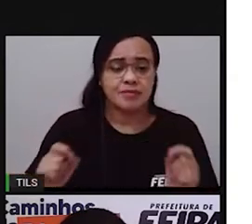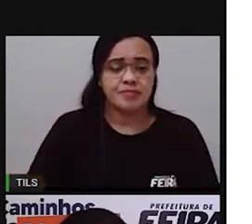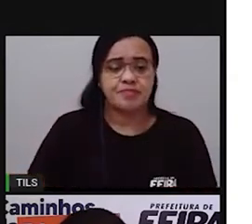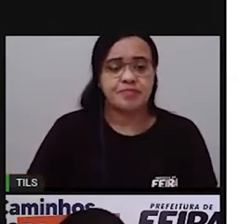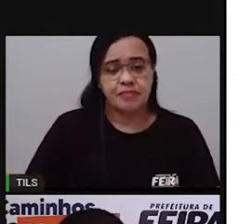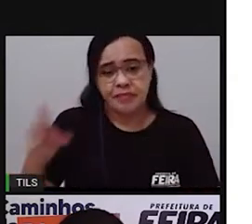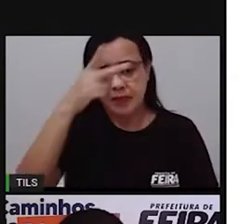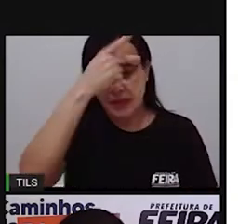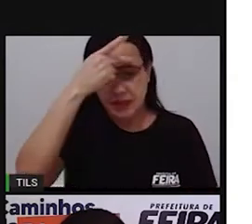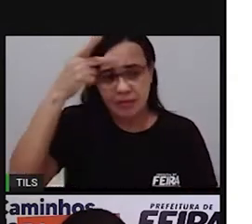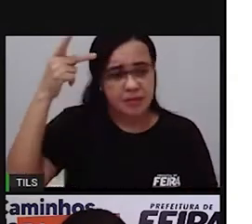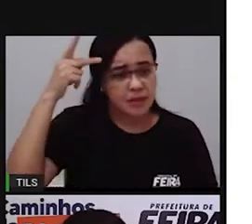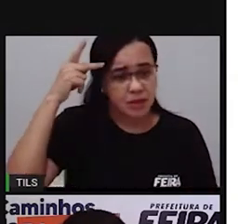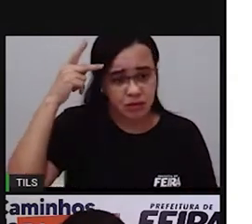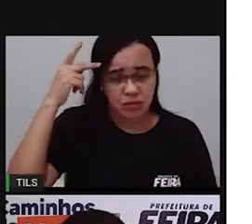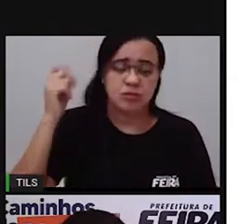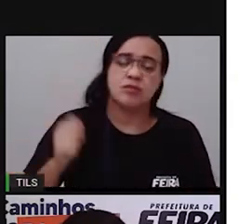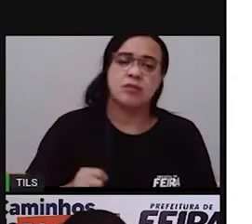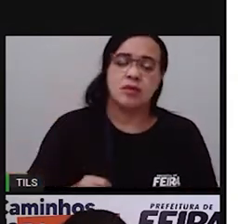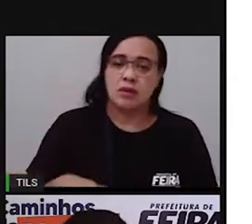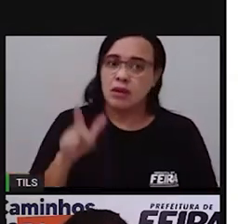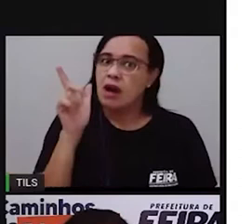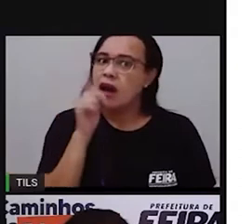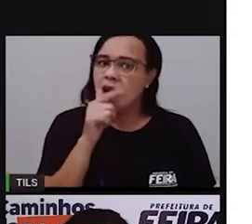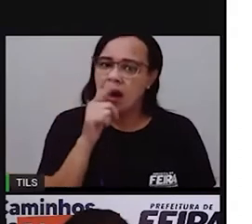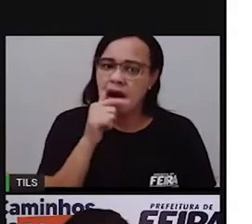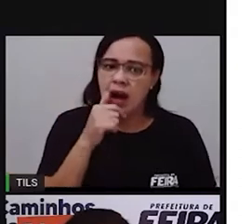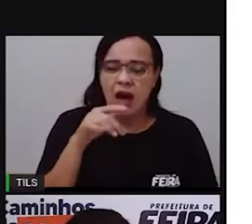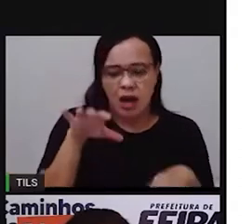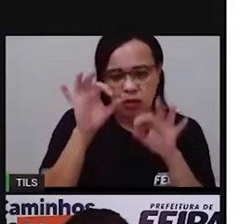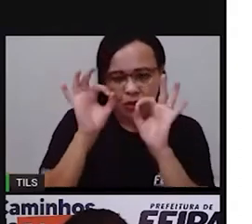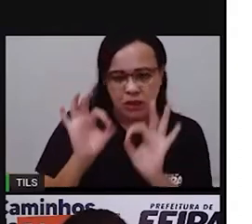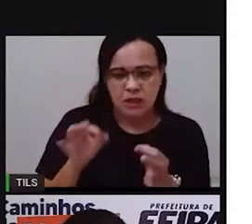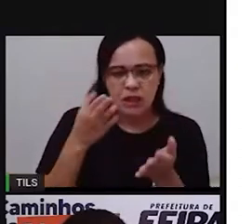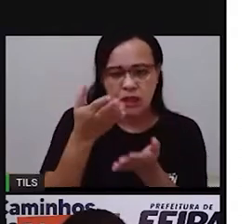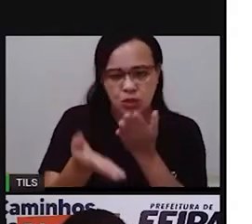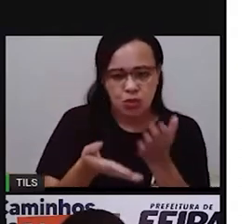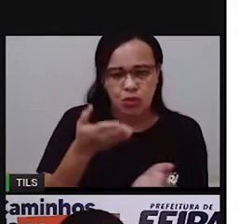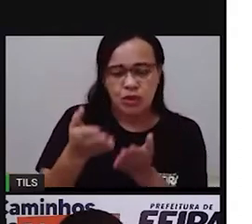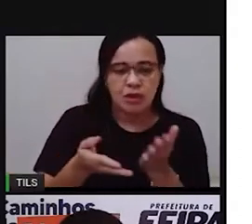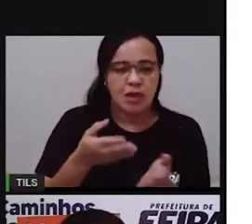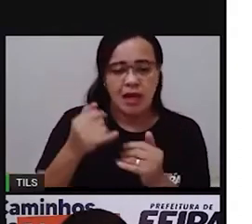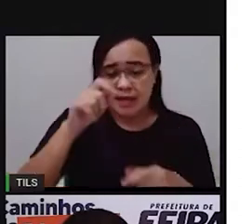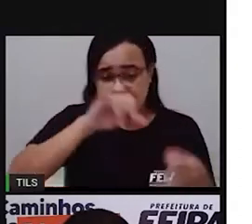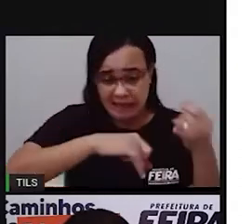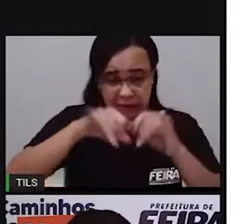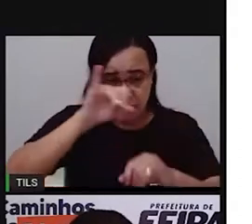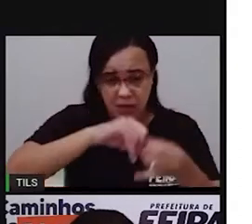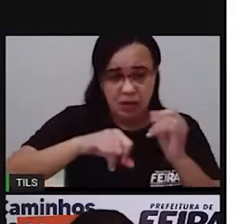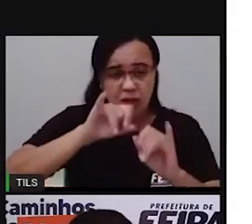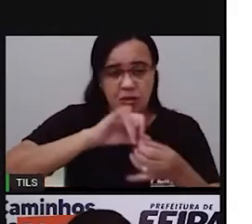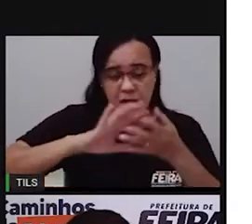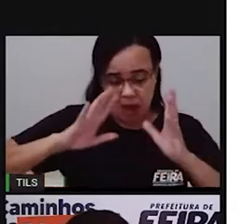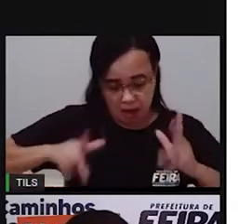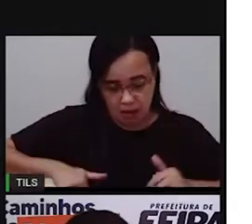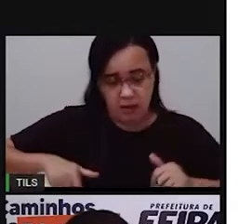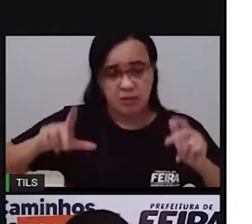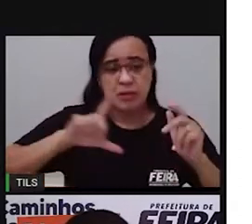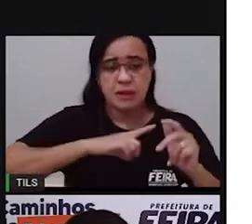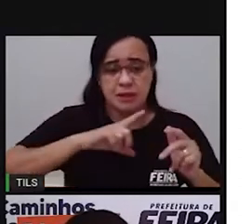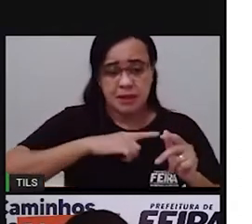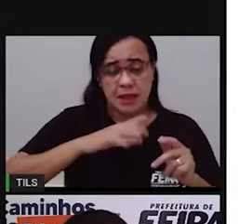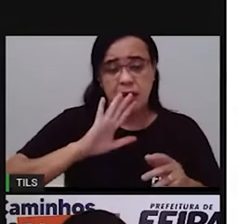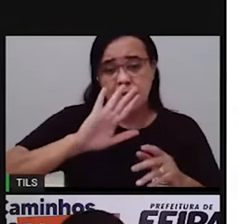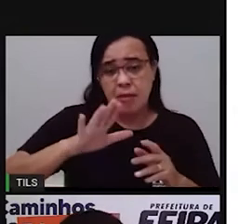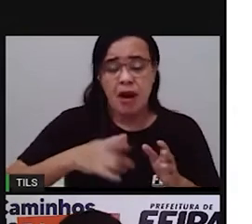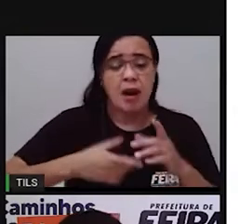Pessoas têm acesso à água tratada e aí elas recebem uma conta de água em casa, né? Com o valor que elas